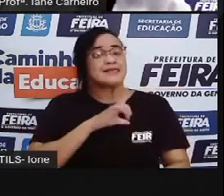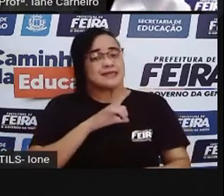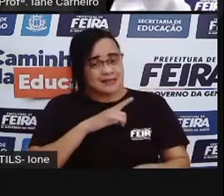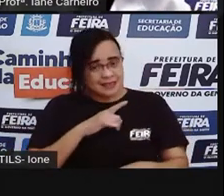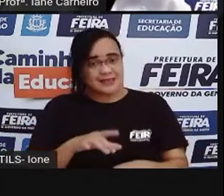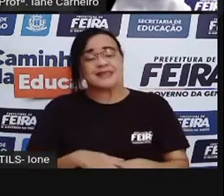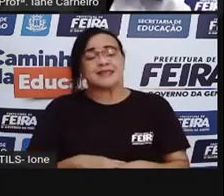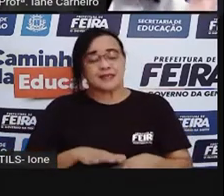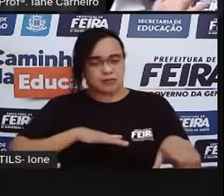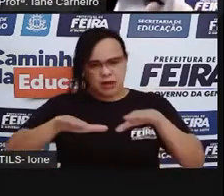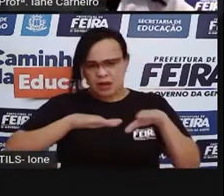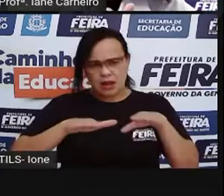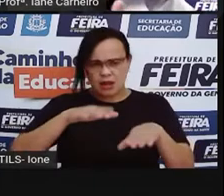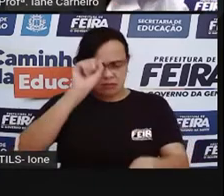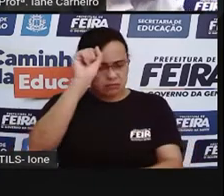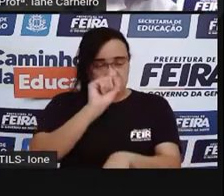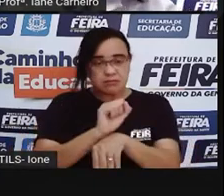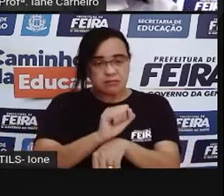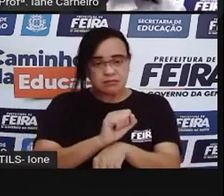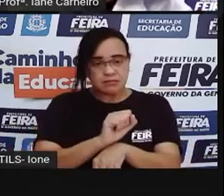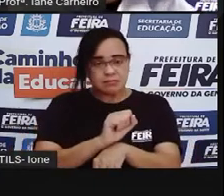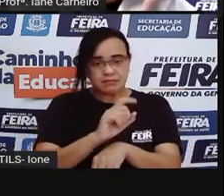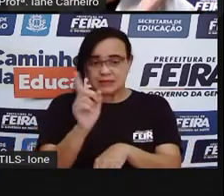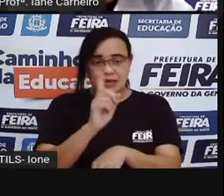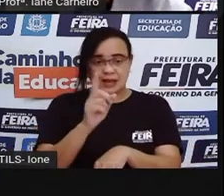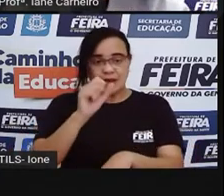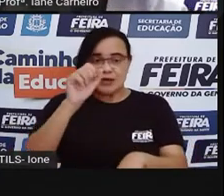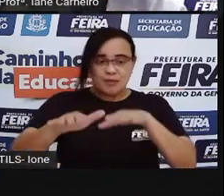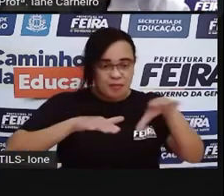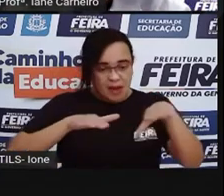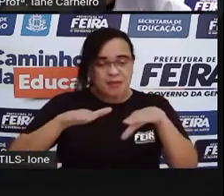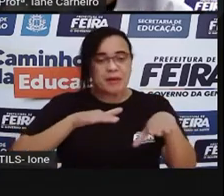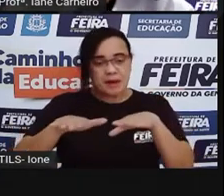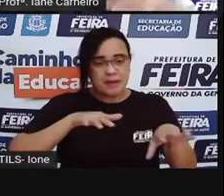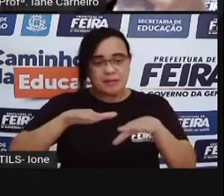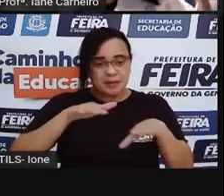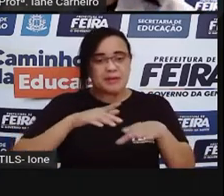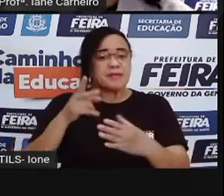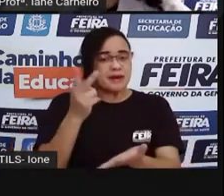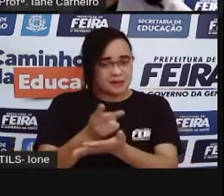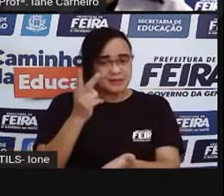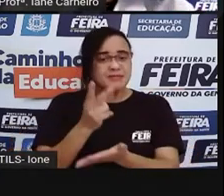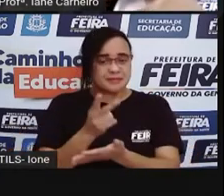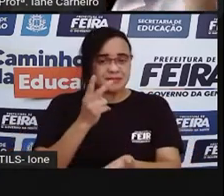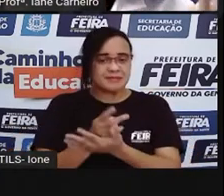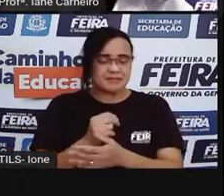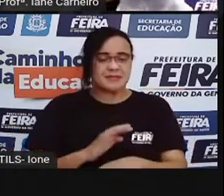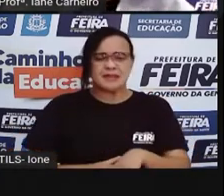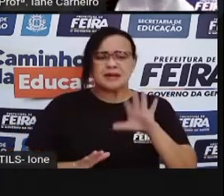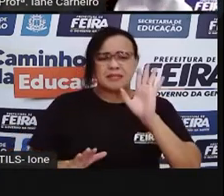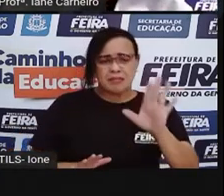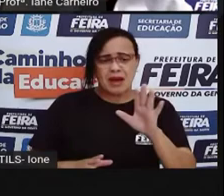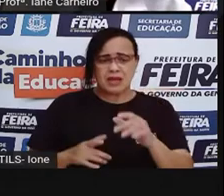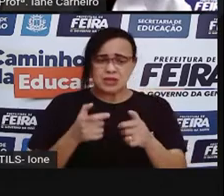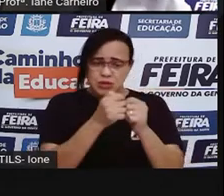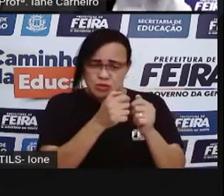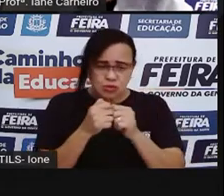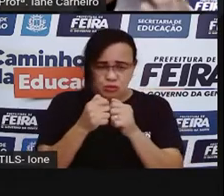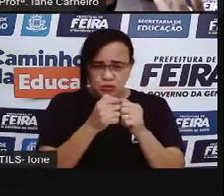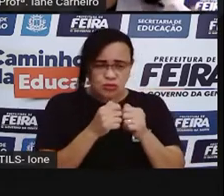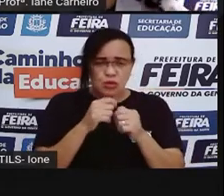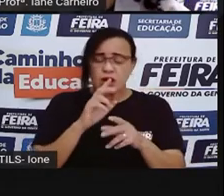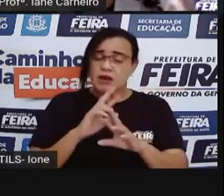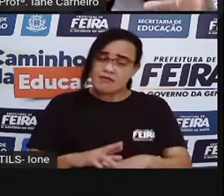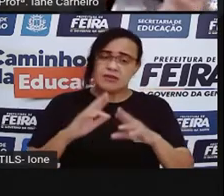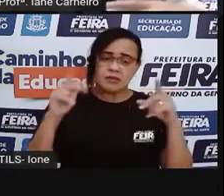movimento. Diferente de um jogo que você fica na frente de uma tela, Na frente de um computador, de um tablet, né? Então,